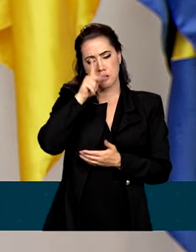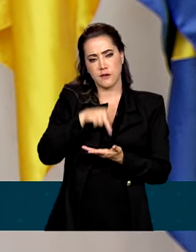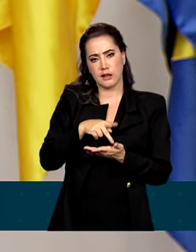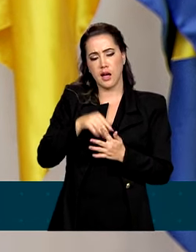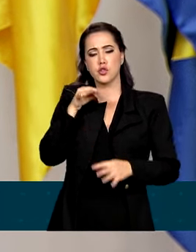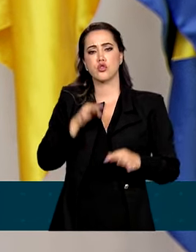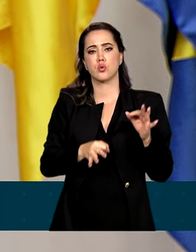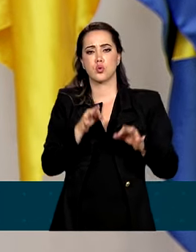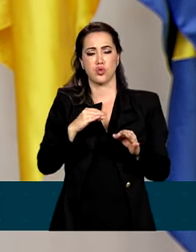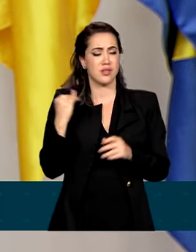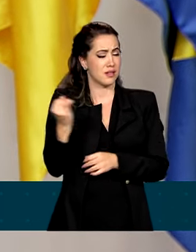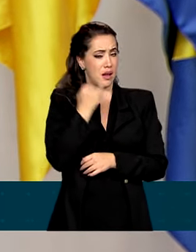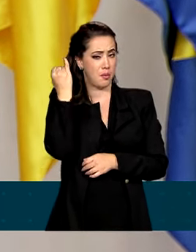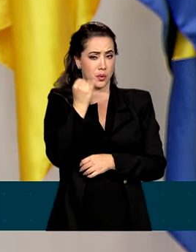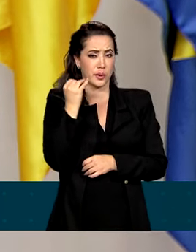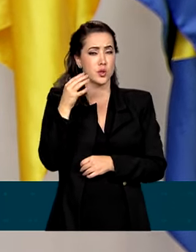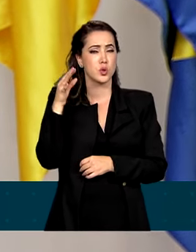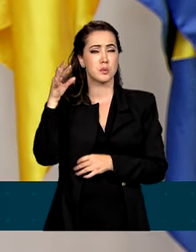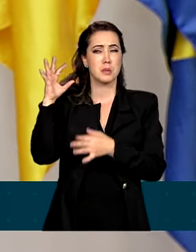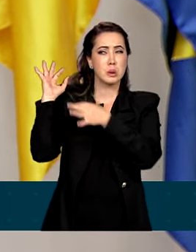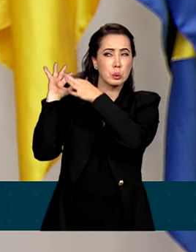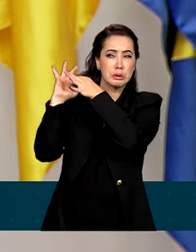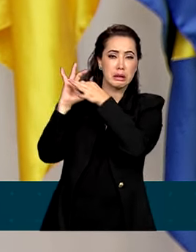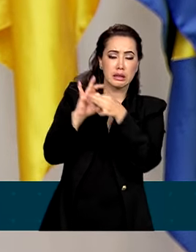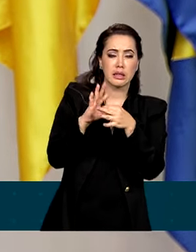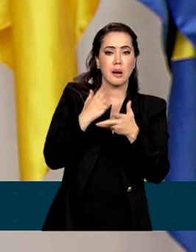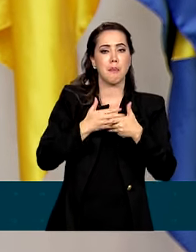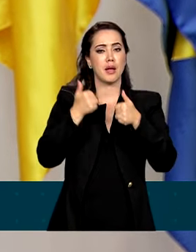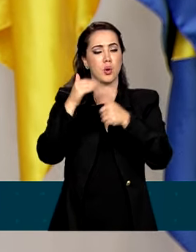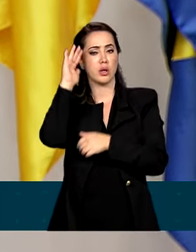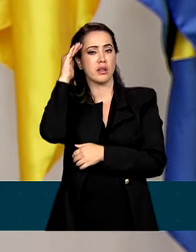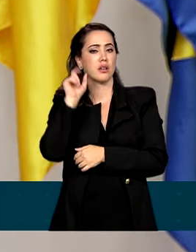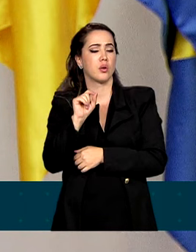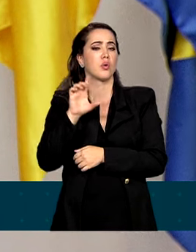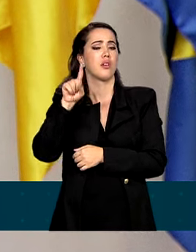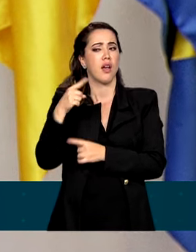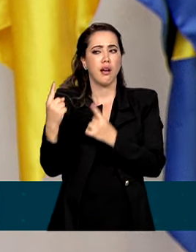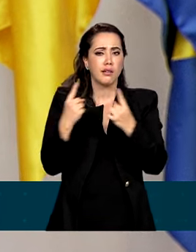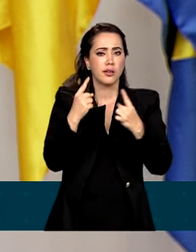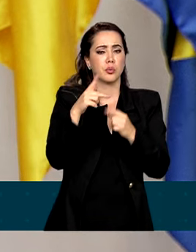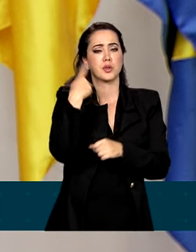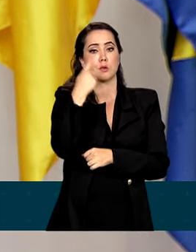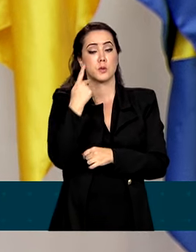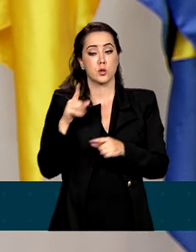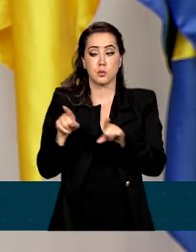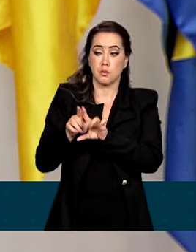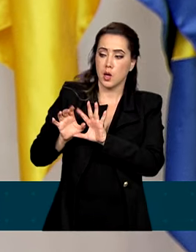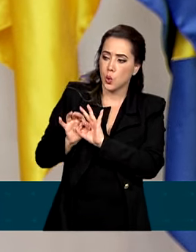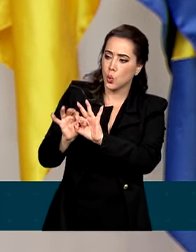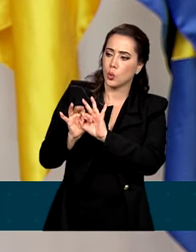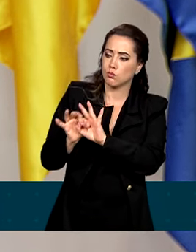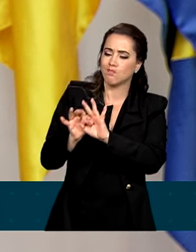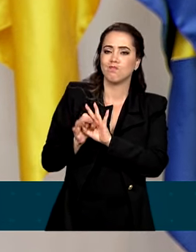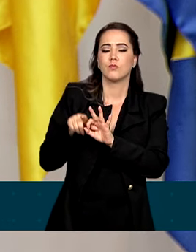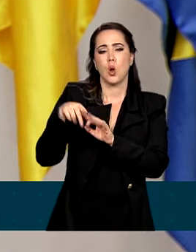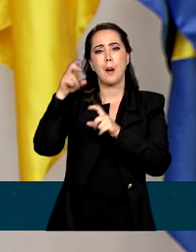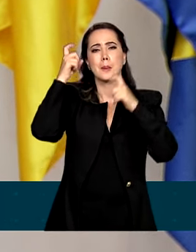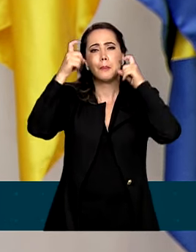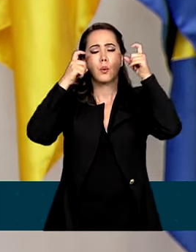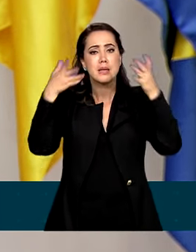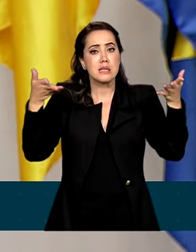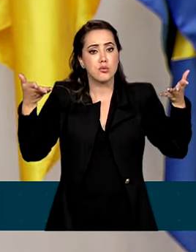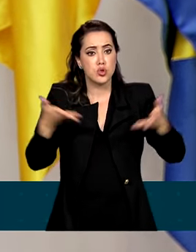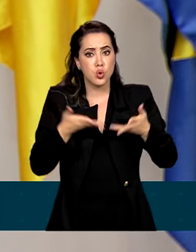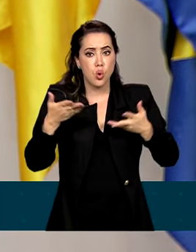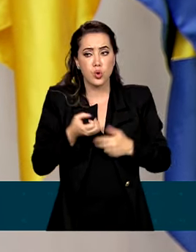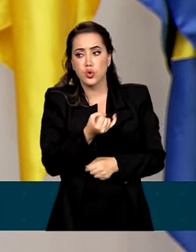não apenas para uma melhor compreensão do que são essas políticas, como também para reconectar nessas lutas as preocupações imediatas